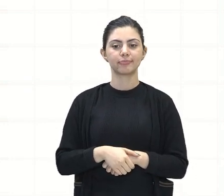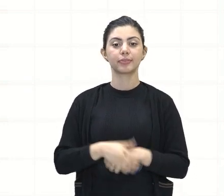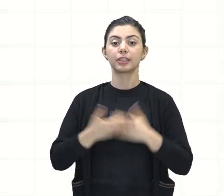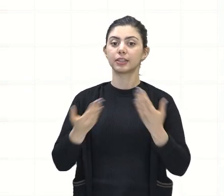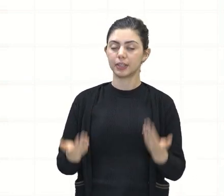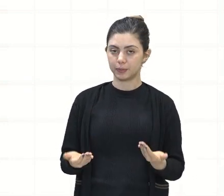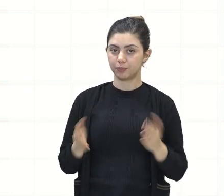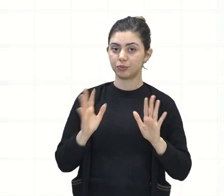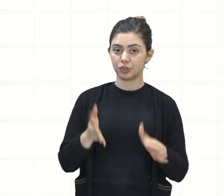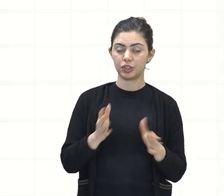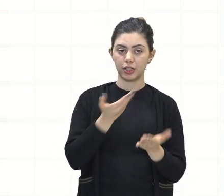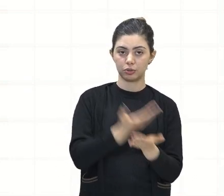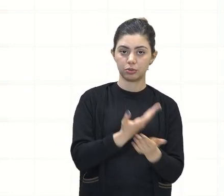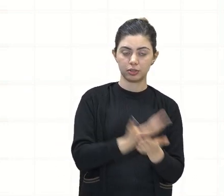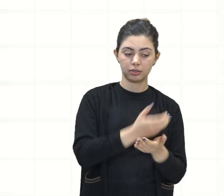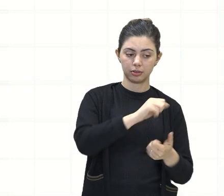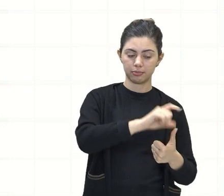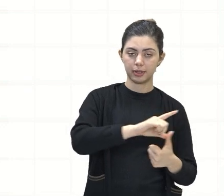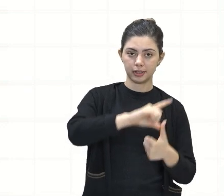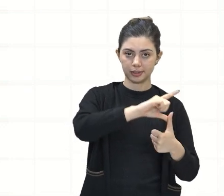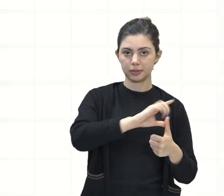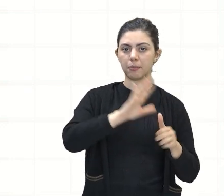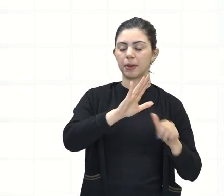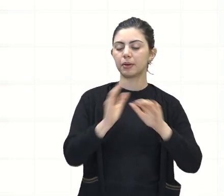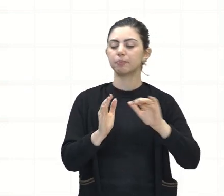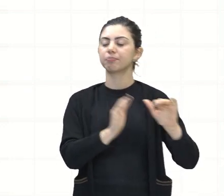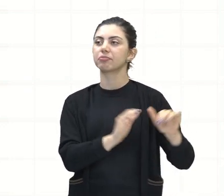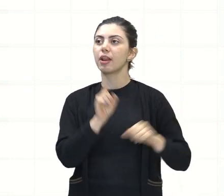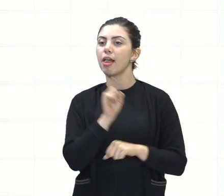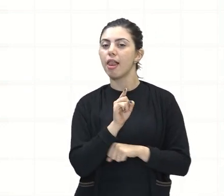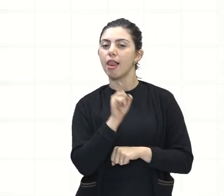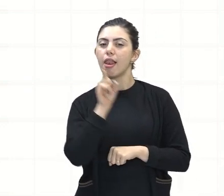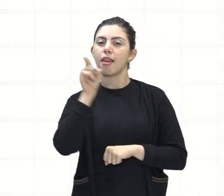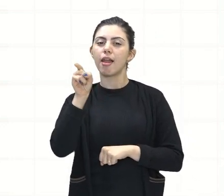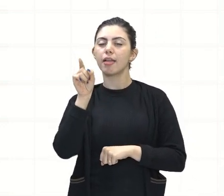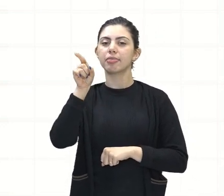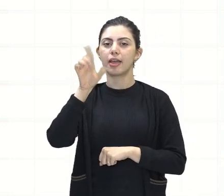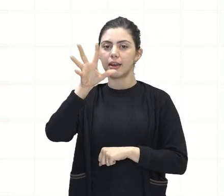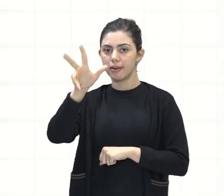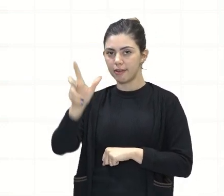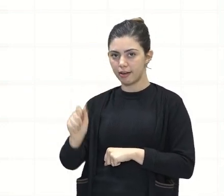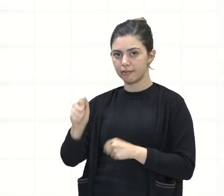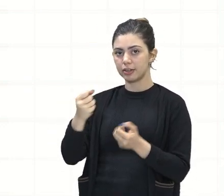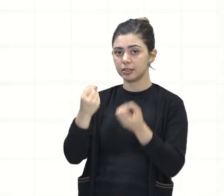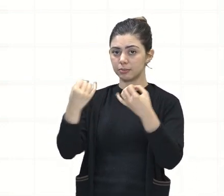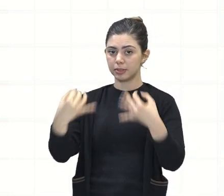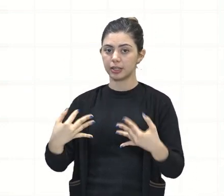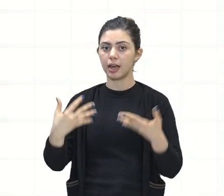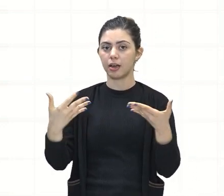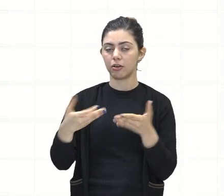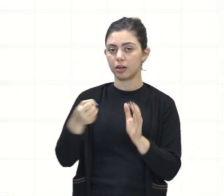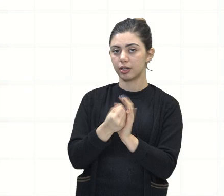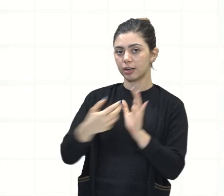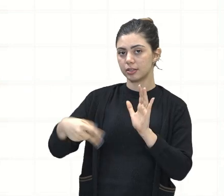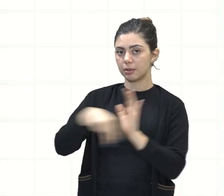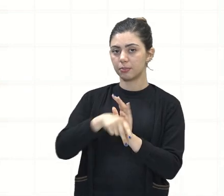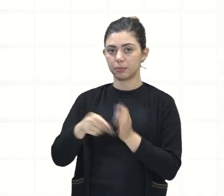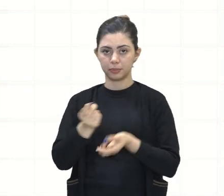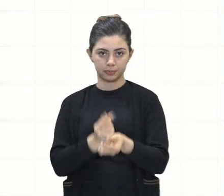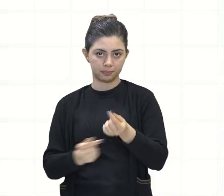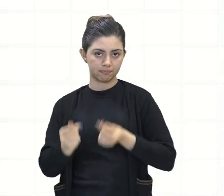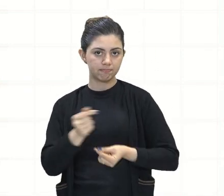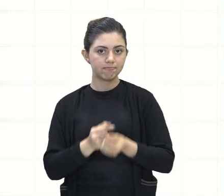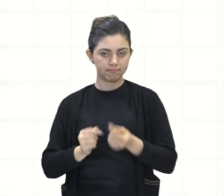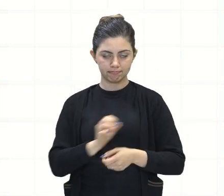América Latina, nós fomos parar lá na África para tratar um pouco das características econômicas dentro